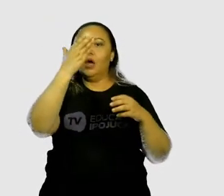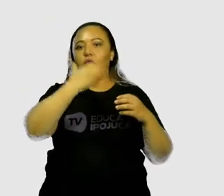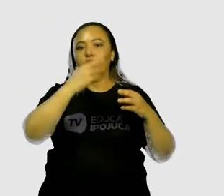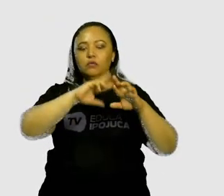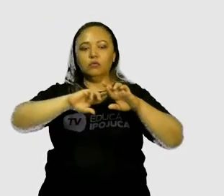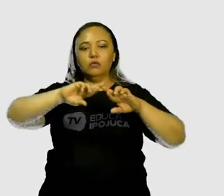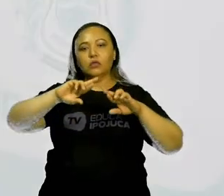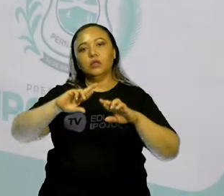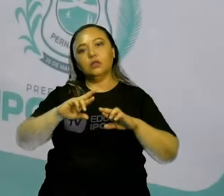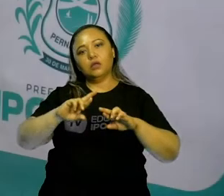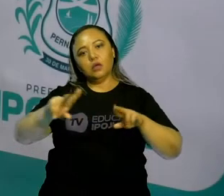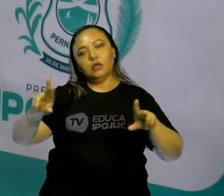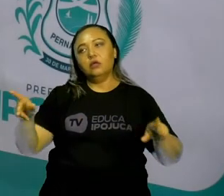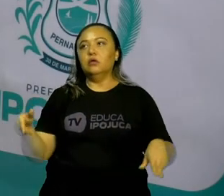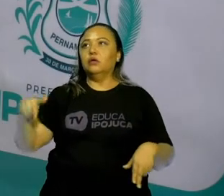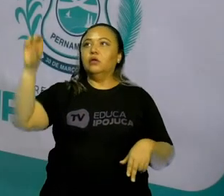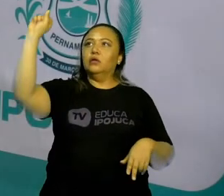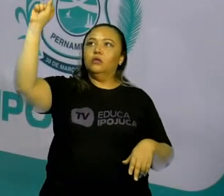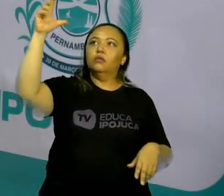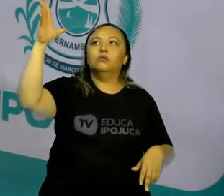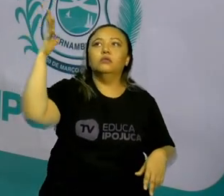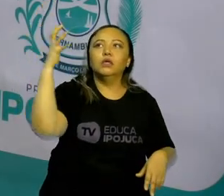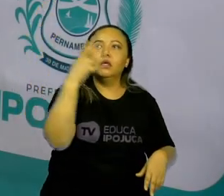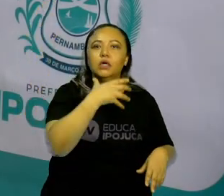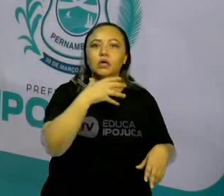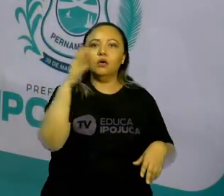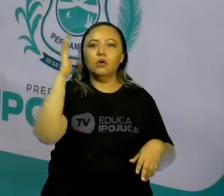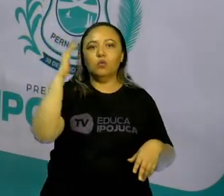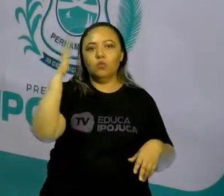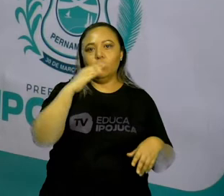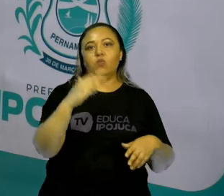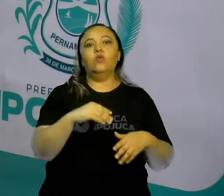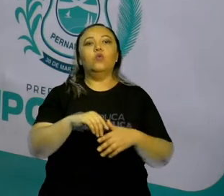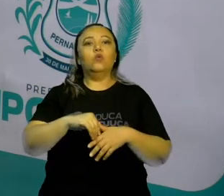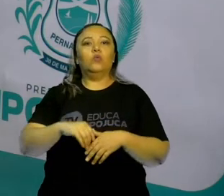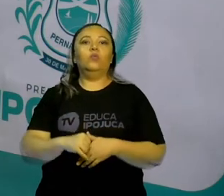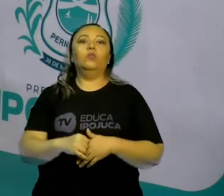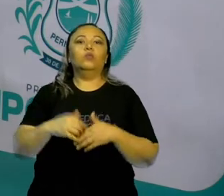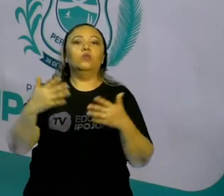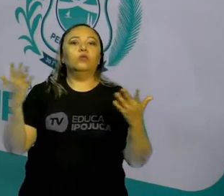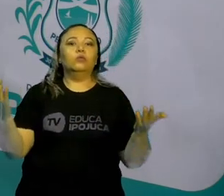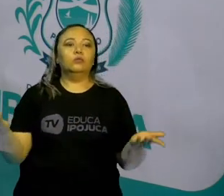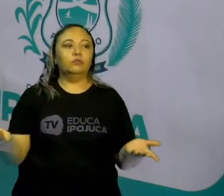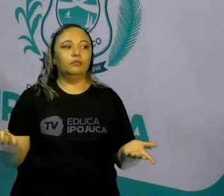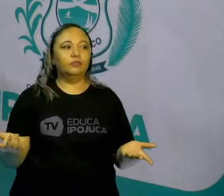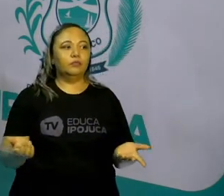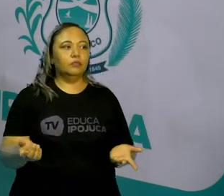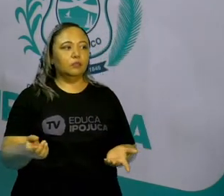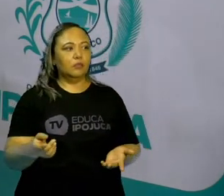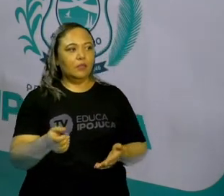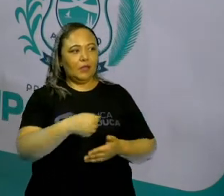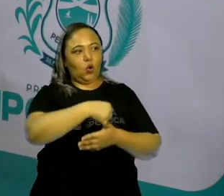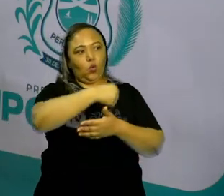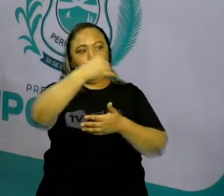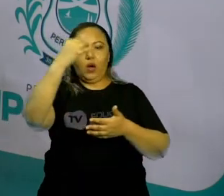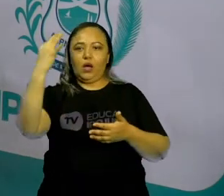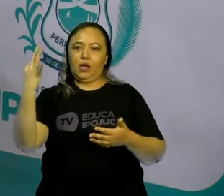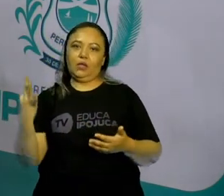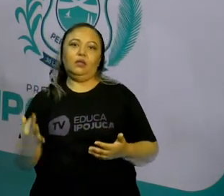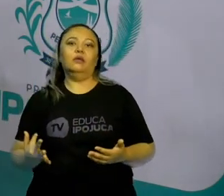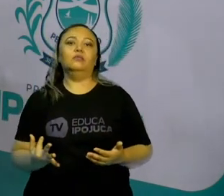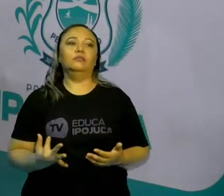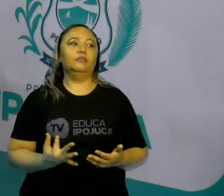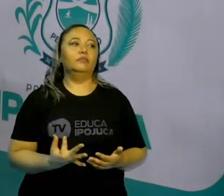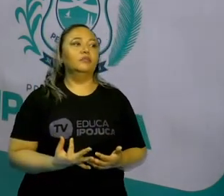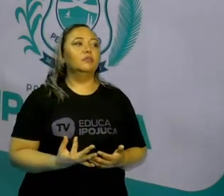de frutas. A manga foi no verão. E todas as outras aqui. Quantas frutas